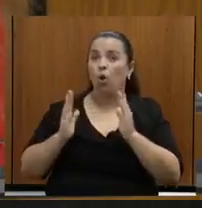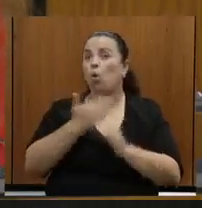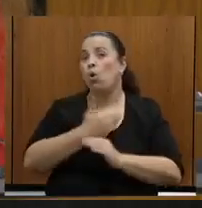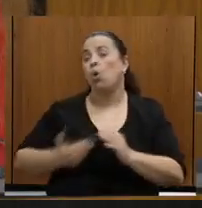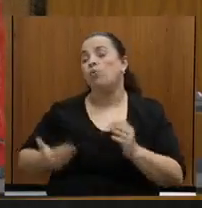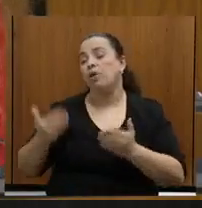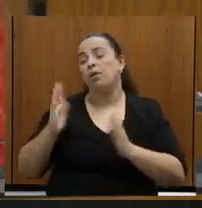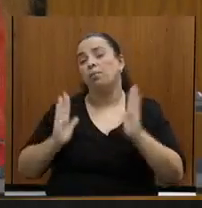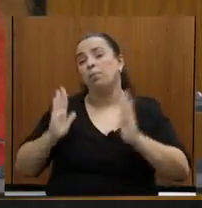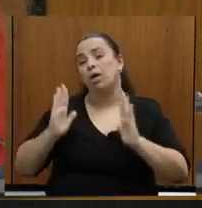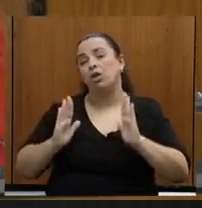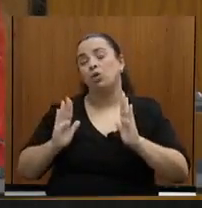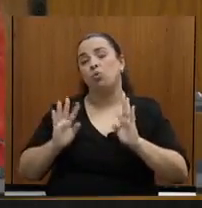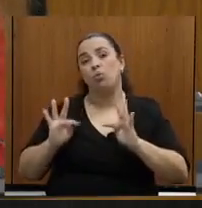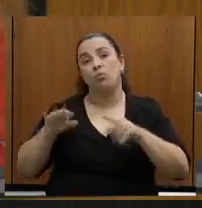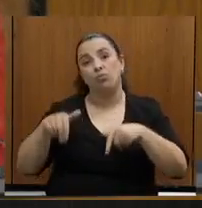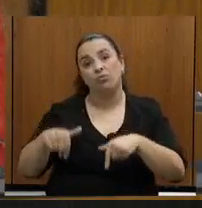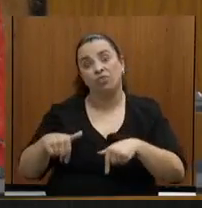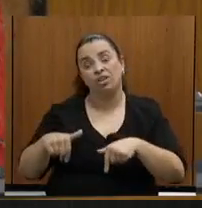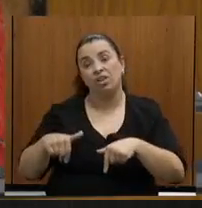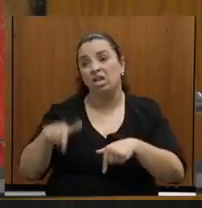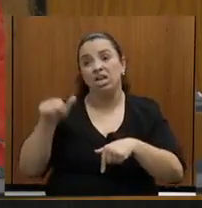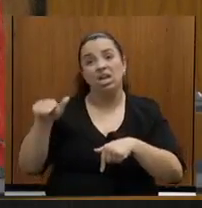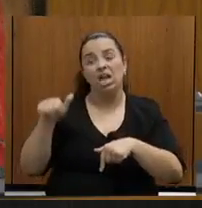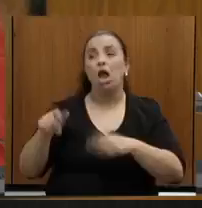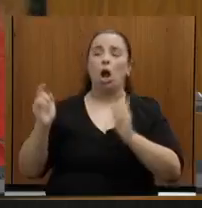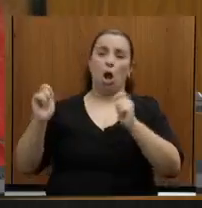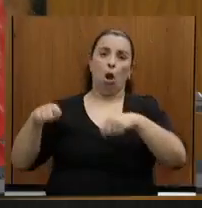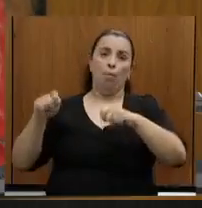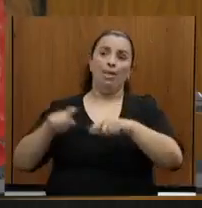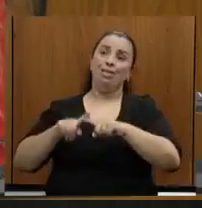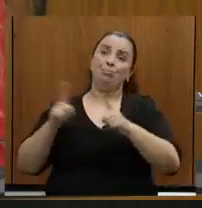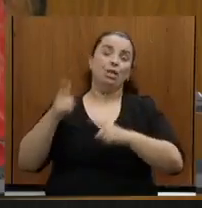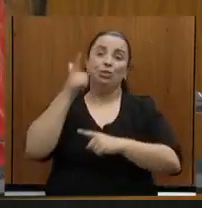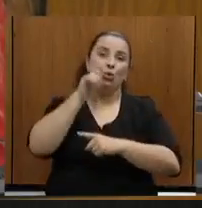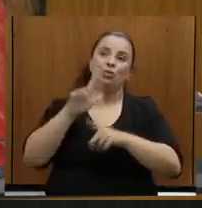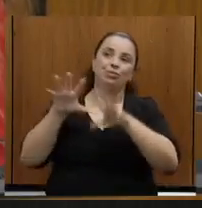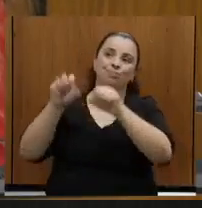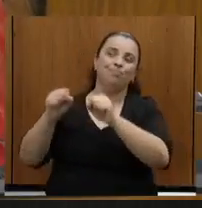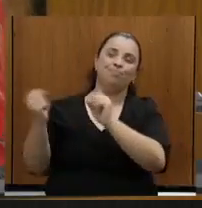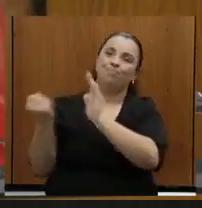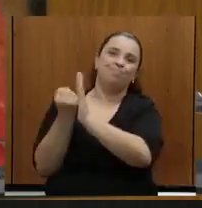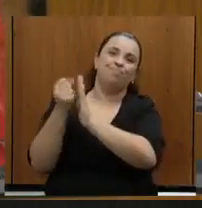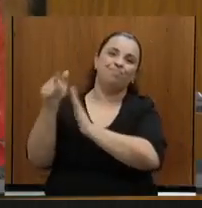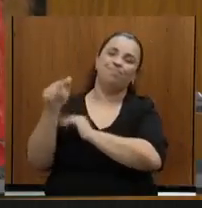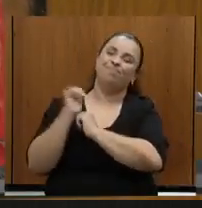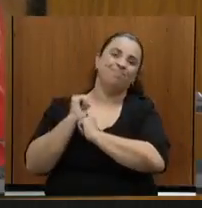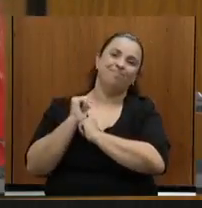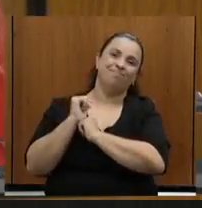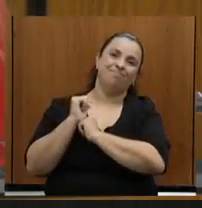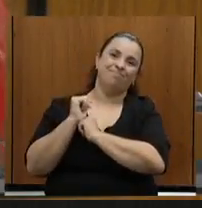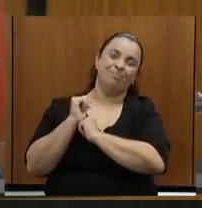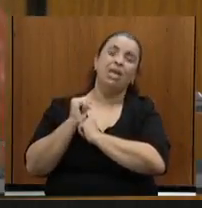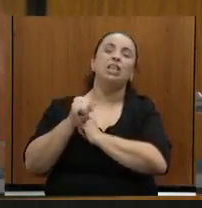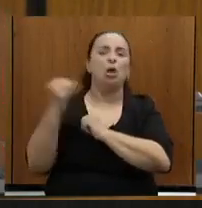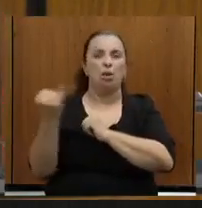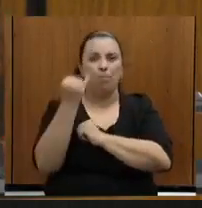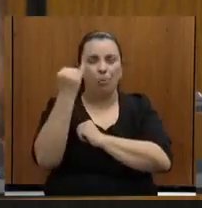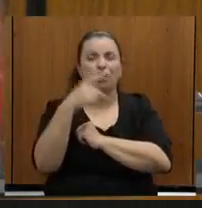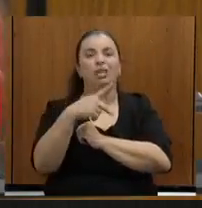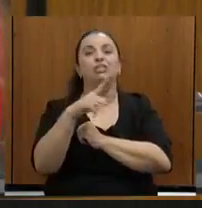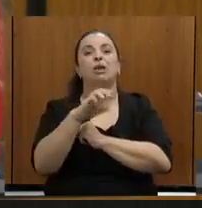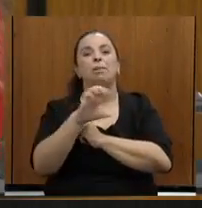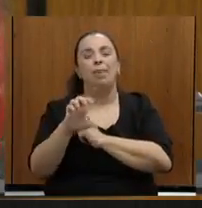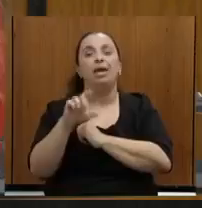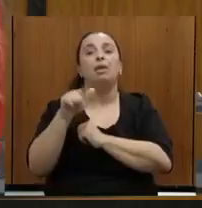resolver em quatro anos o tombamento da Serra do Curral. Daí a importância da PEC de vossa excelência, de fato, para que a Assembleia Legislativa